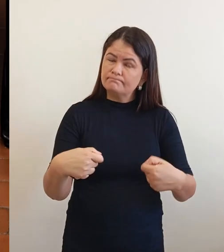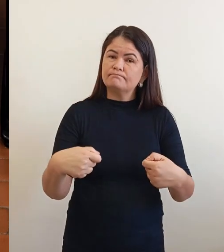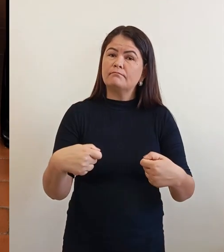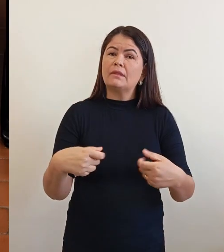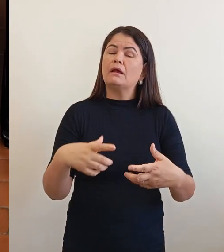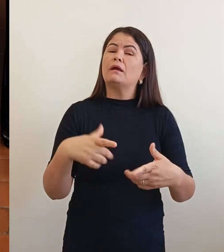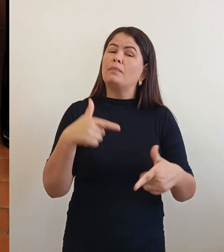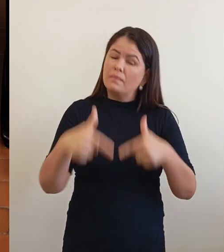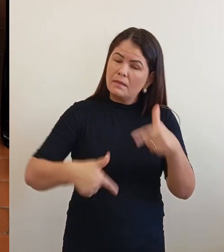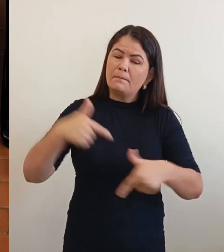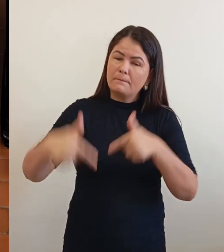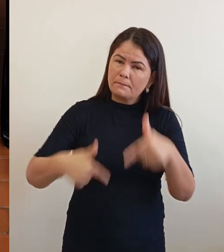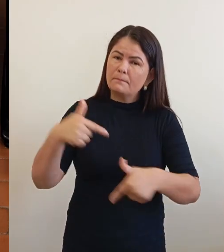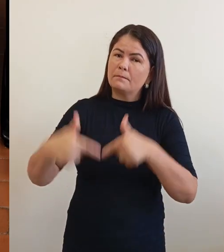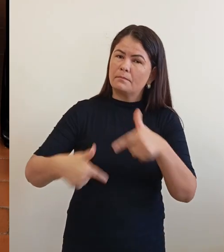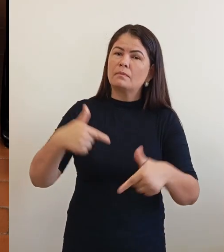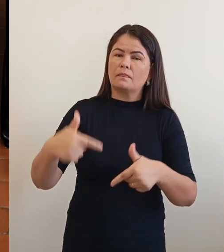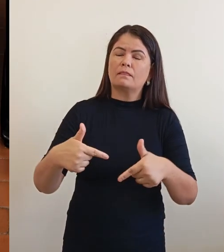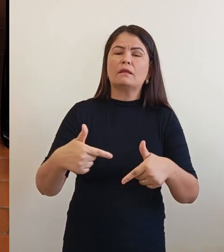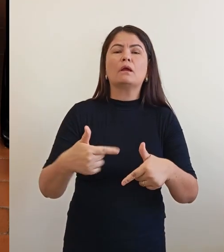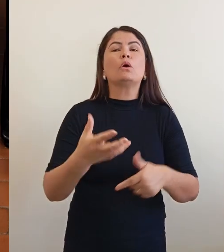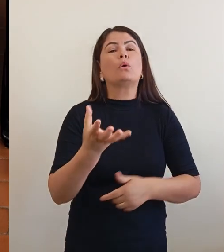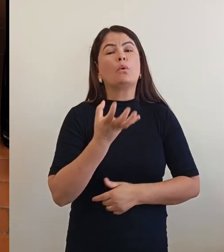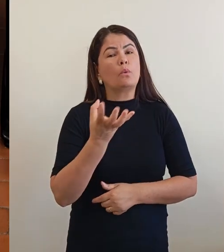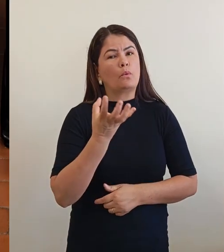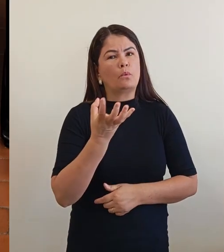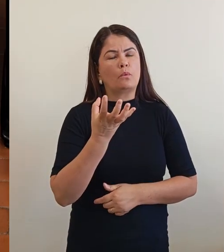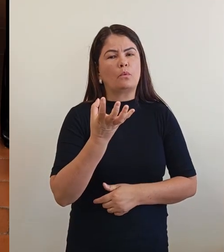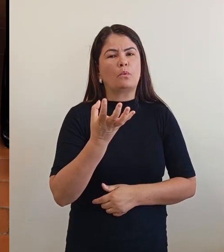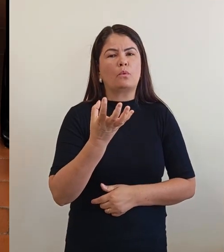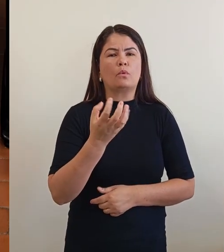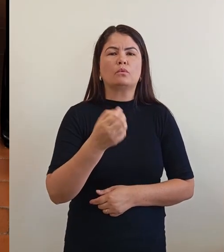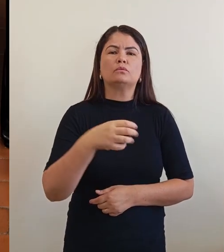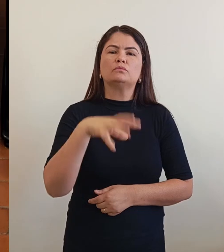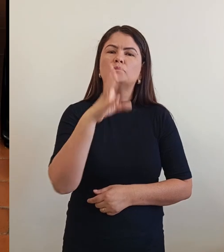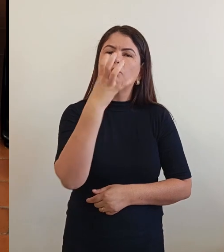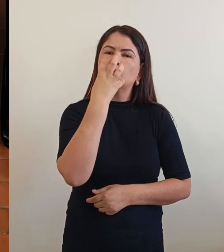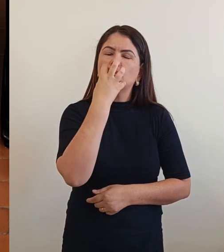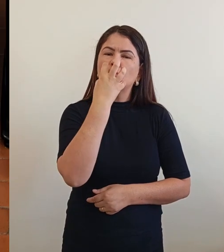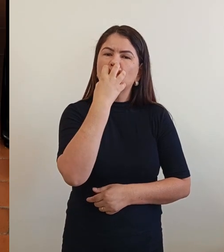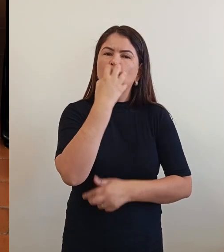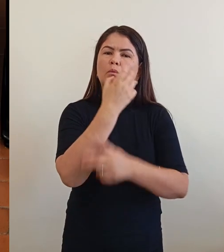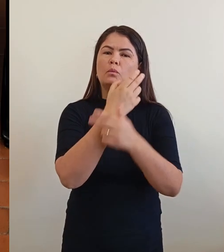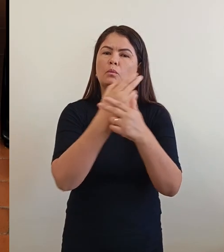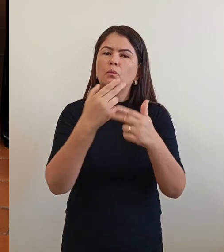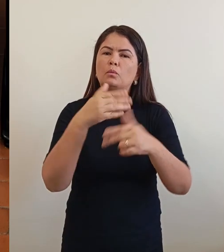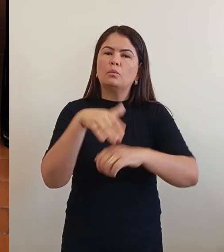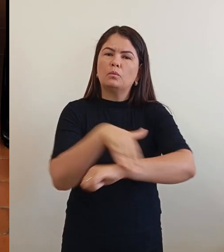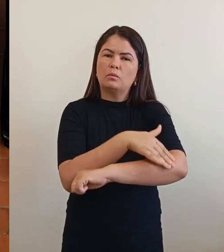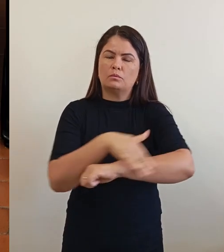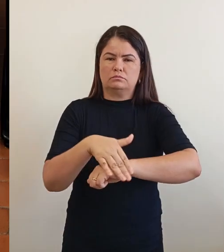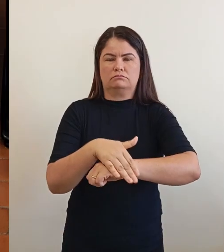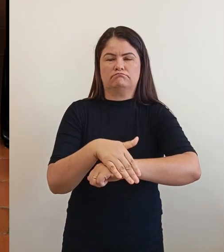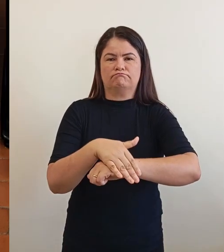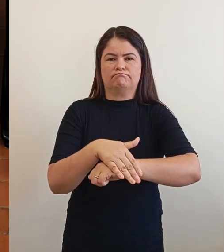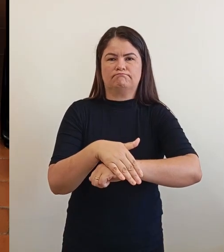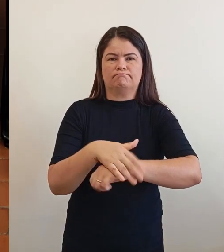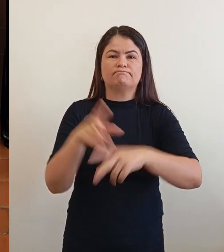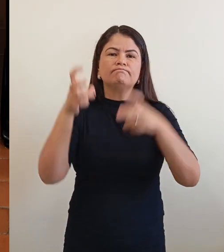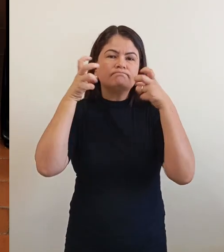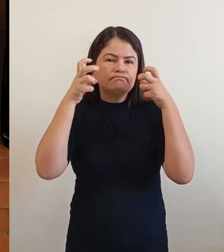município. É o que a gente querendo. Sobre os animais nas ruas, eu vejo que